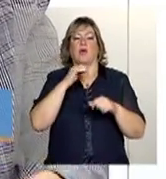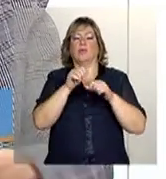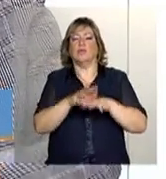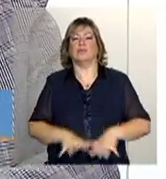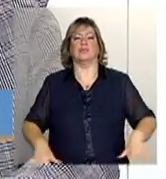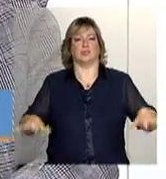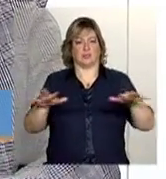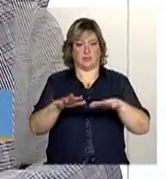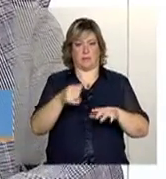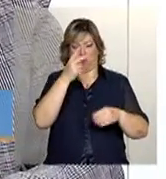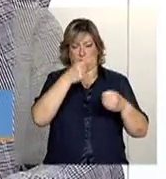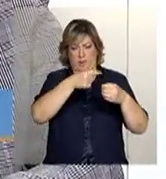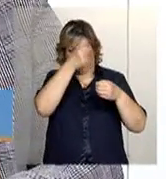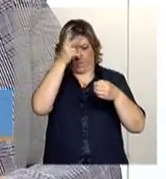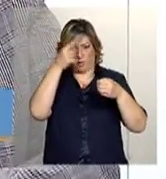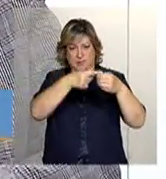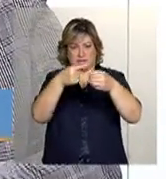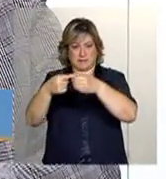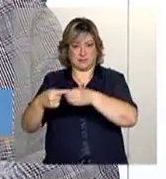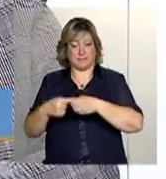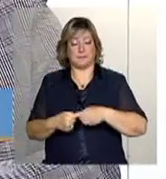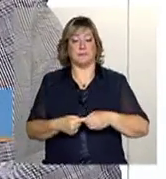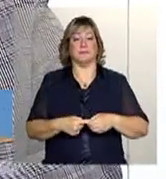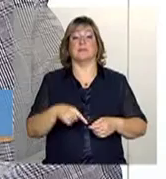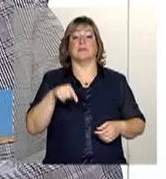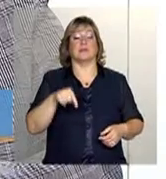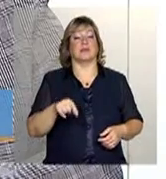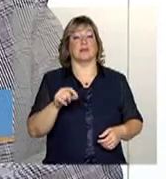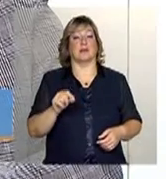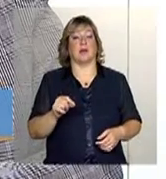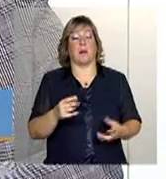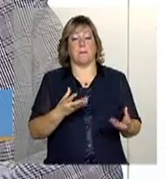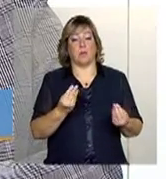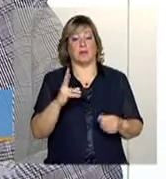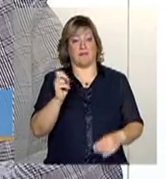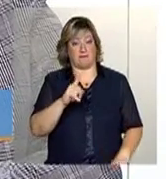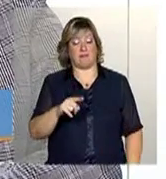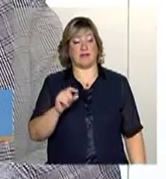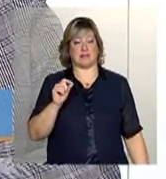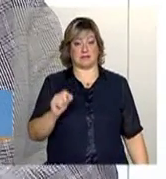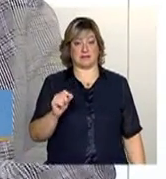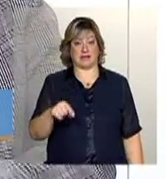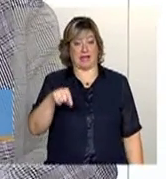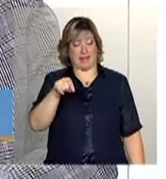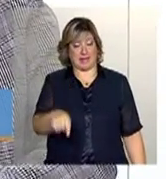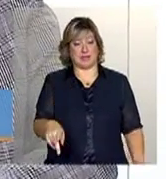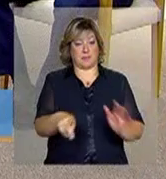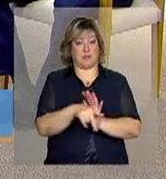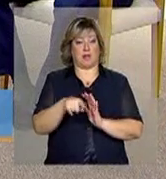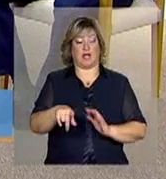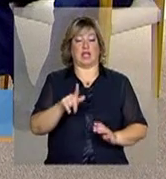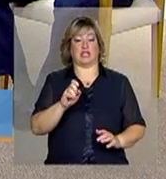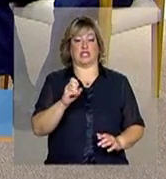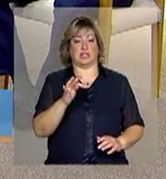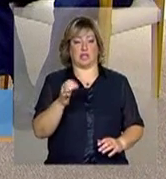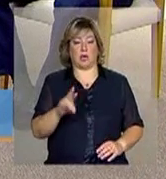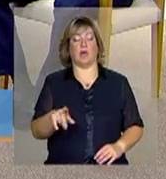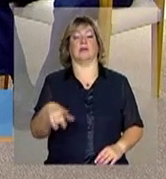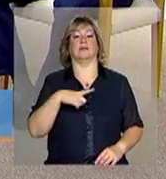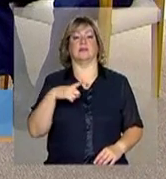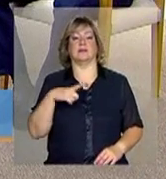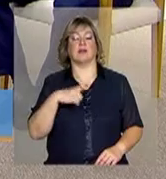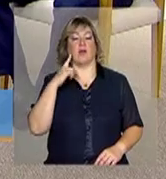municípios, a gente trabalha a questão de uma resistência, muitas vezes, que o próprio gestor tem, ou o próprio entrevistador tem, por